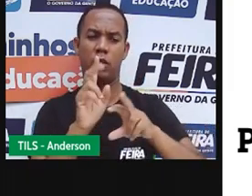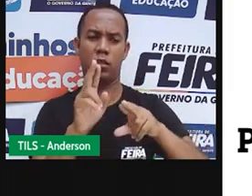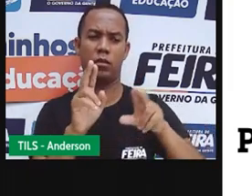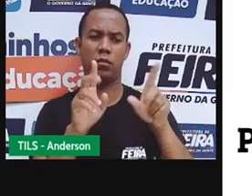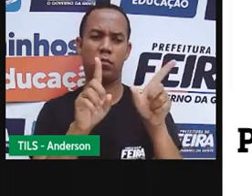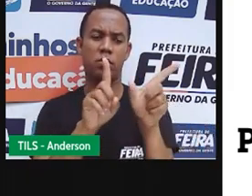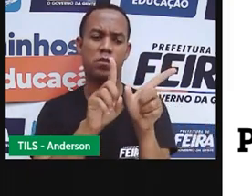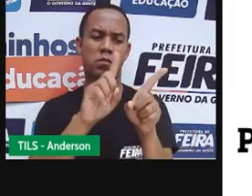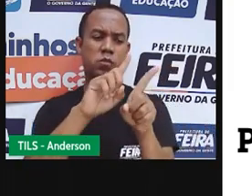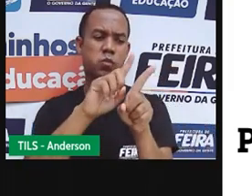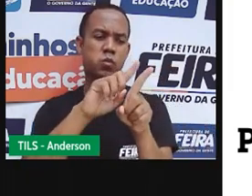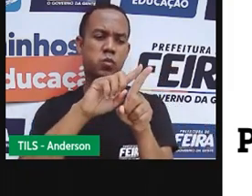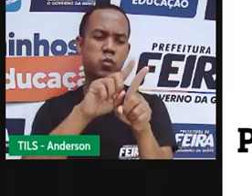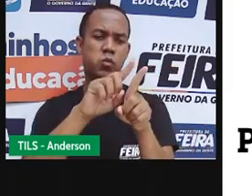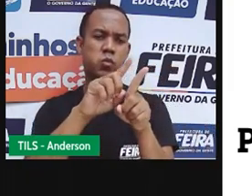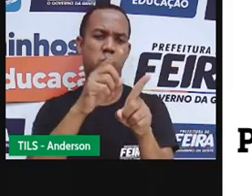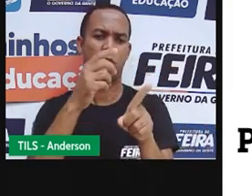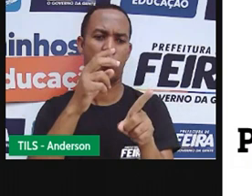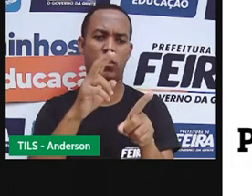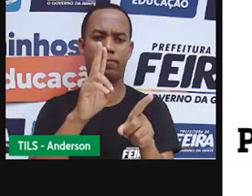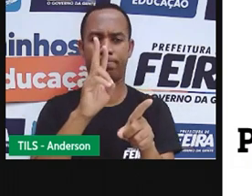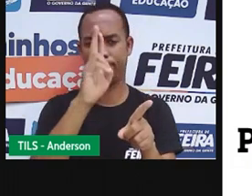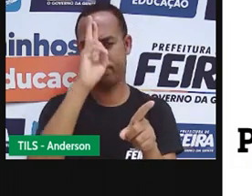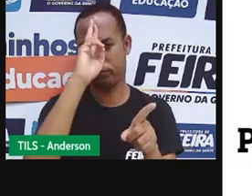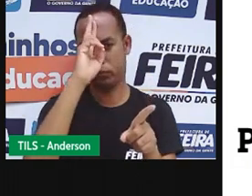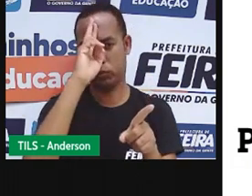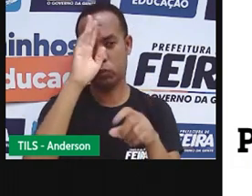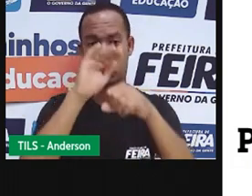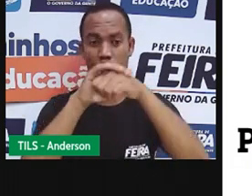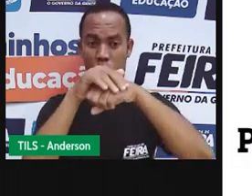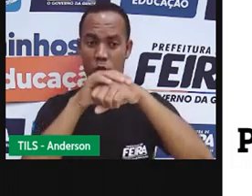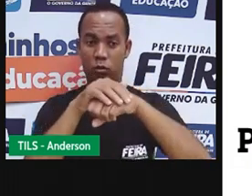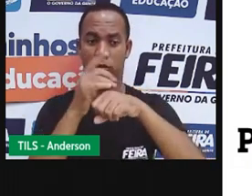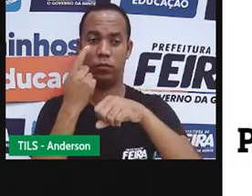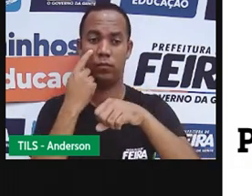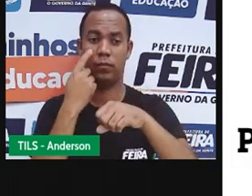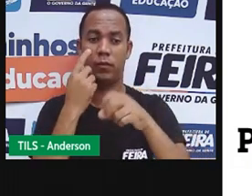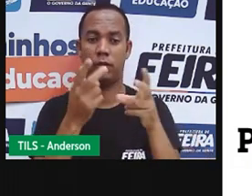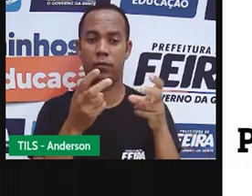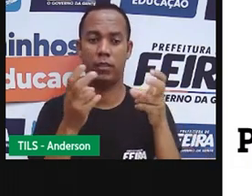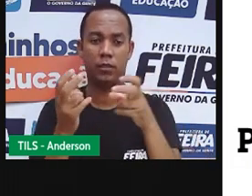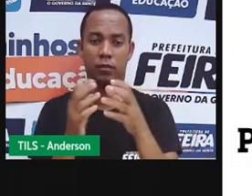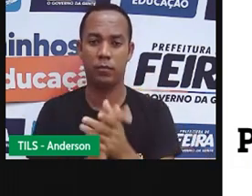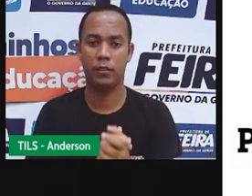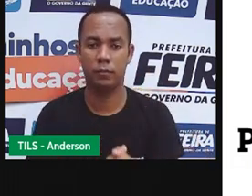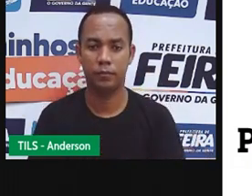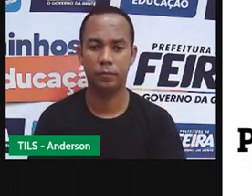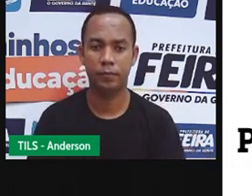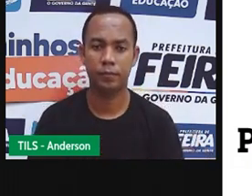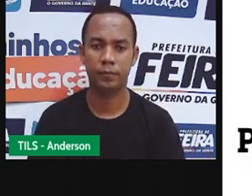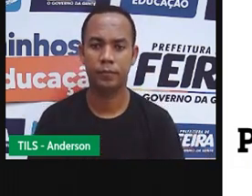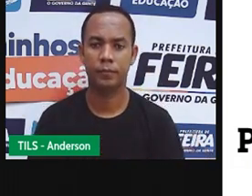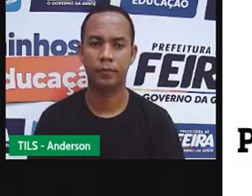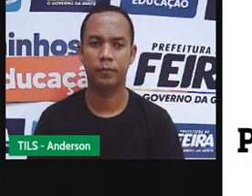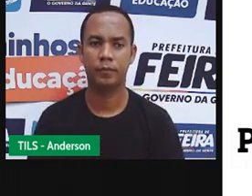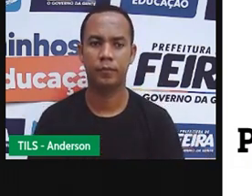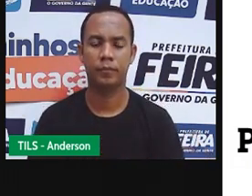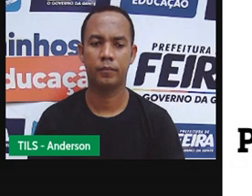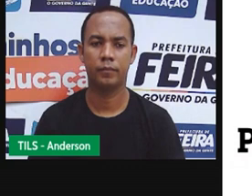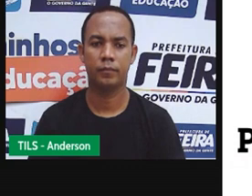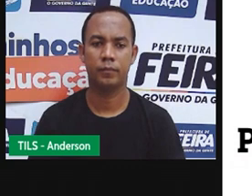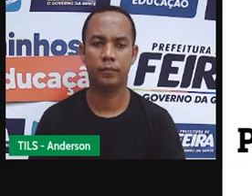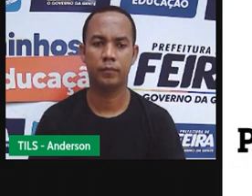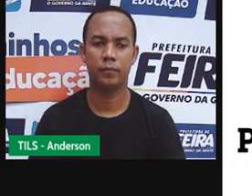estão em cima do 12, é meia-noite. Quando é no período